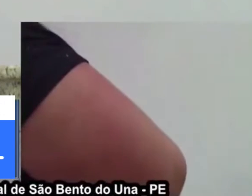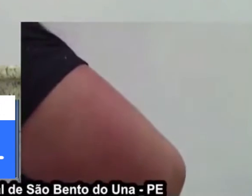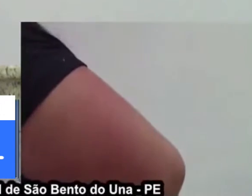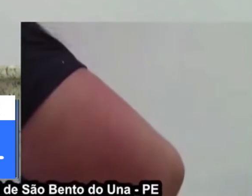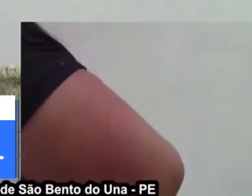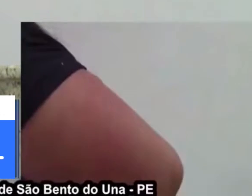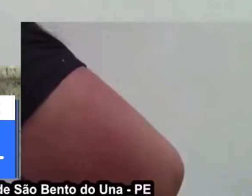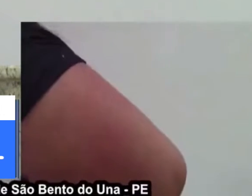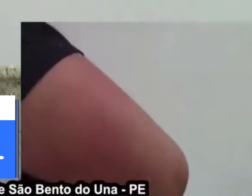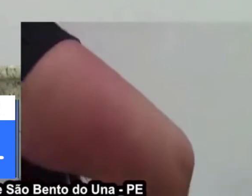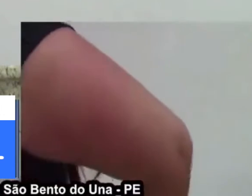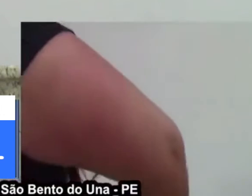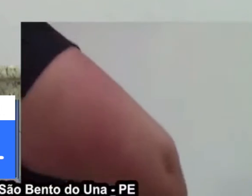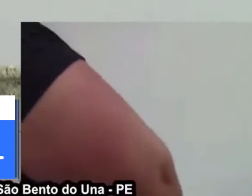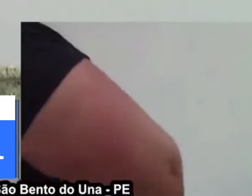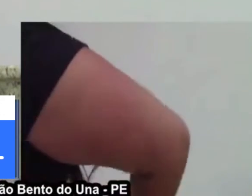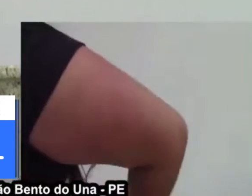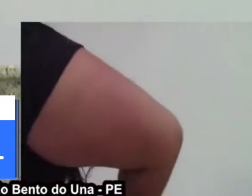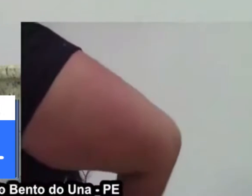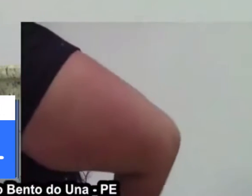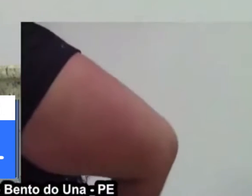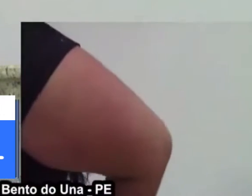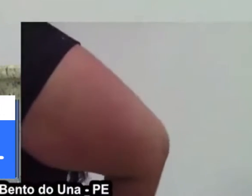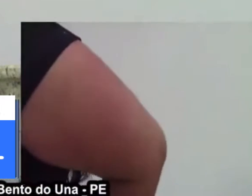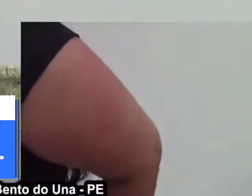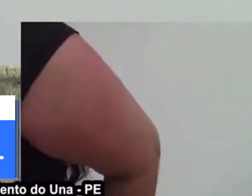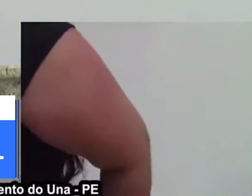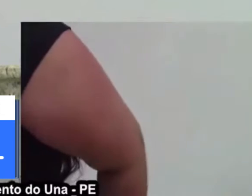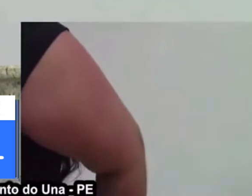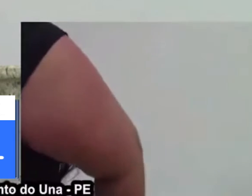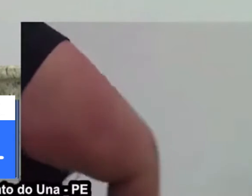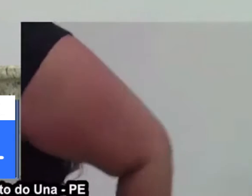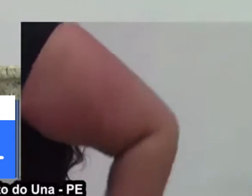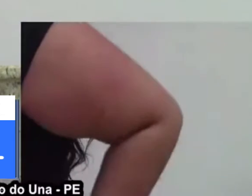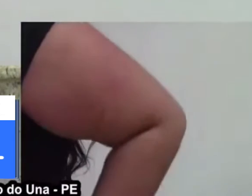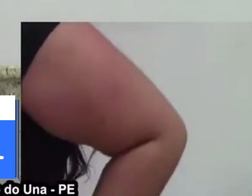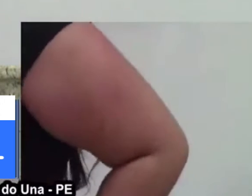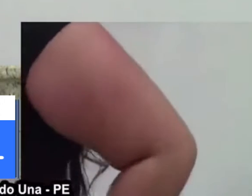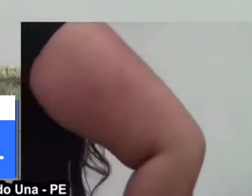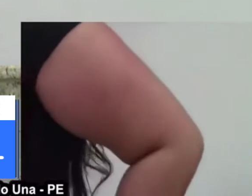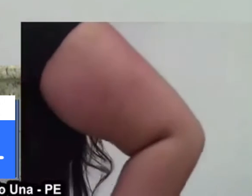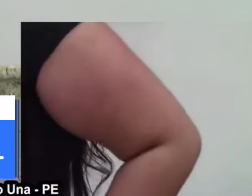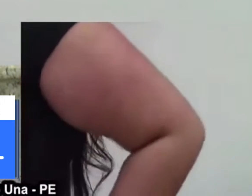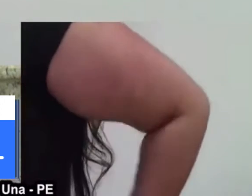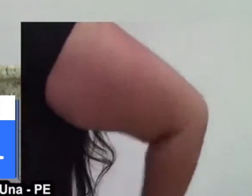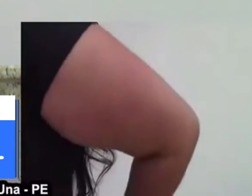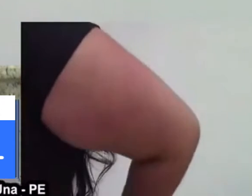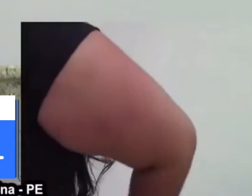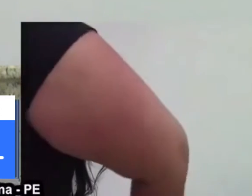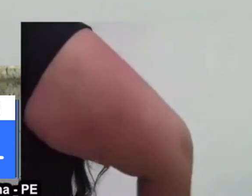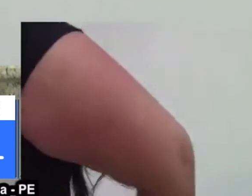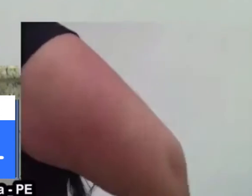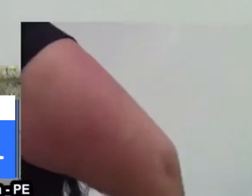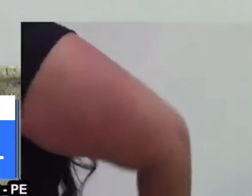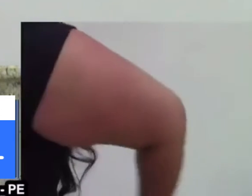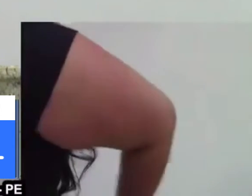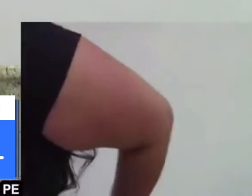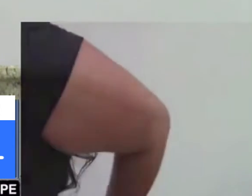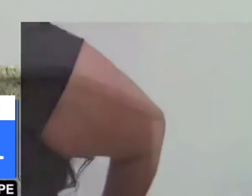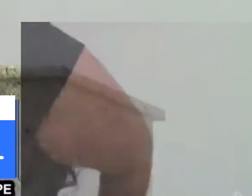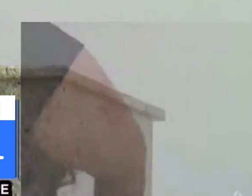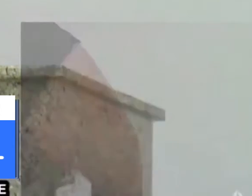saúde, enfim, a todos que trabalham para beneficiar toda a nossa população. E quanto às